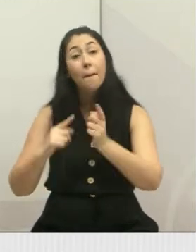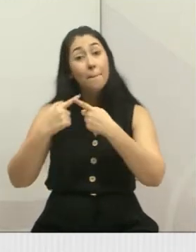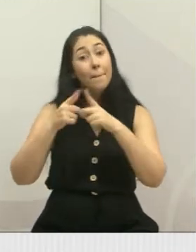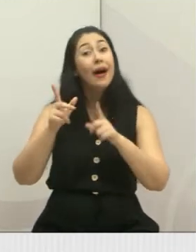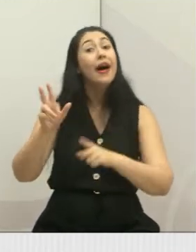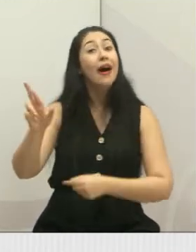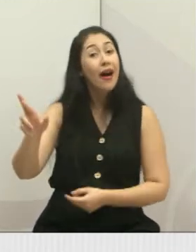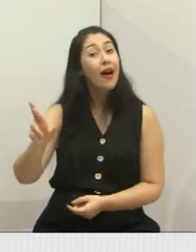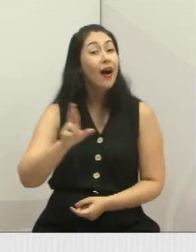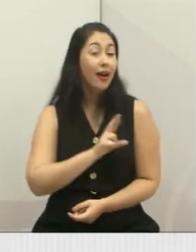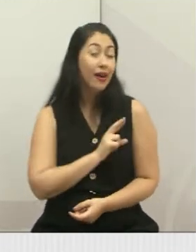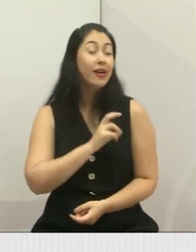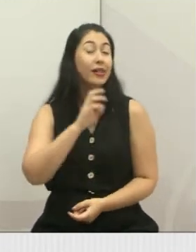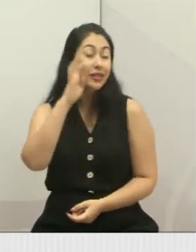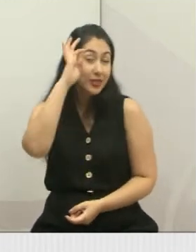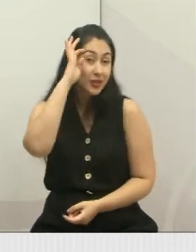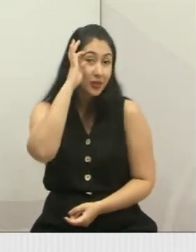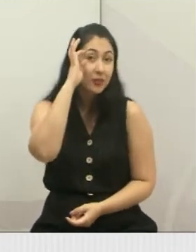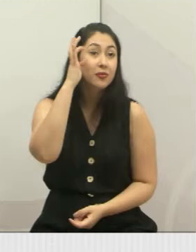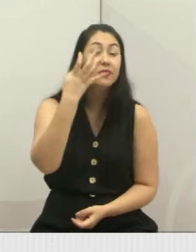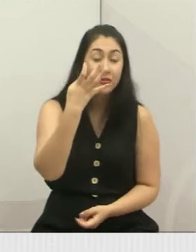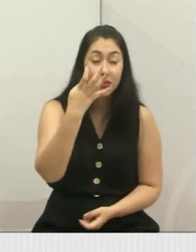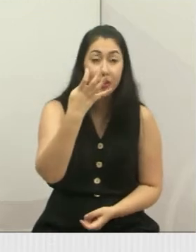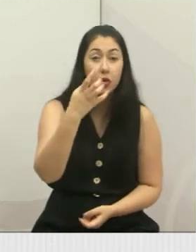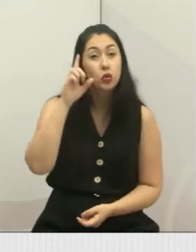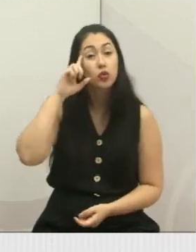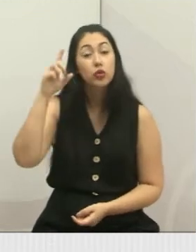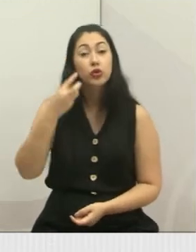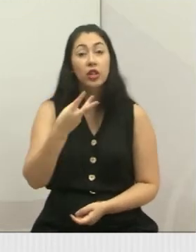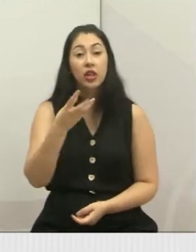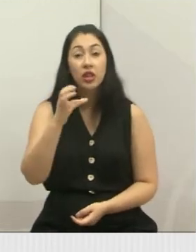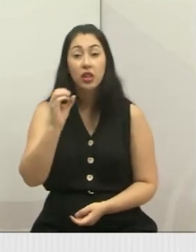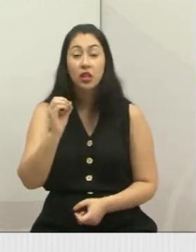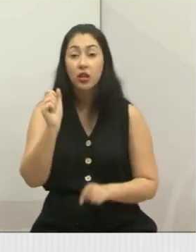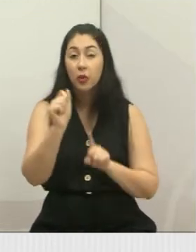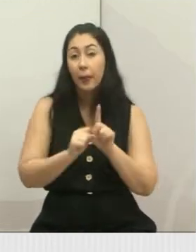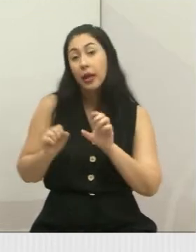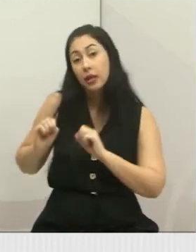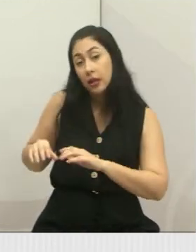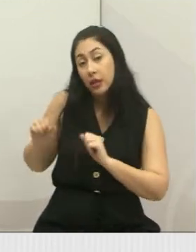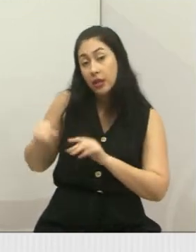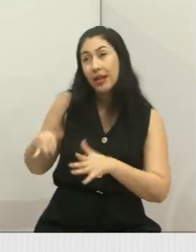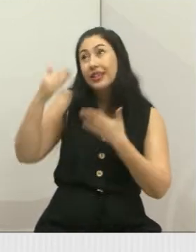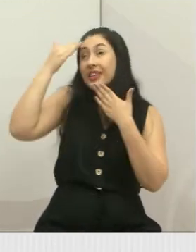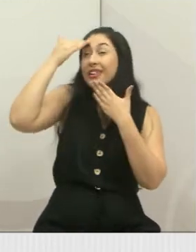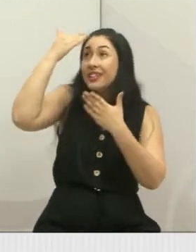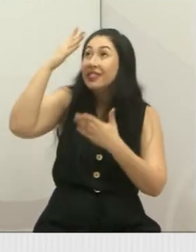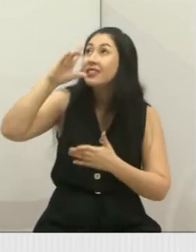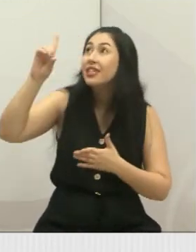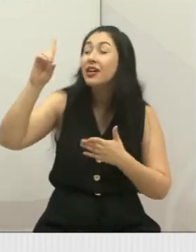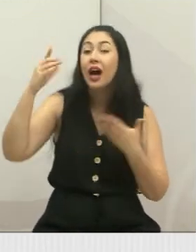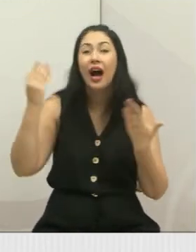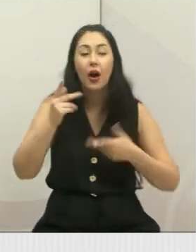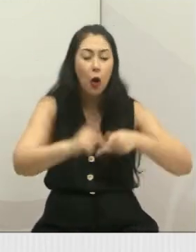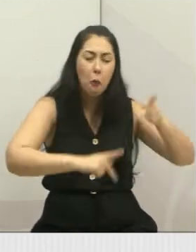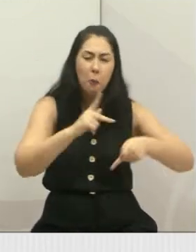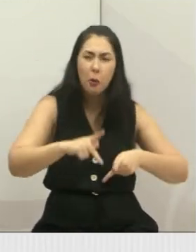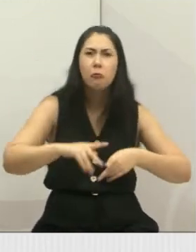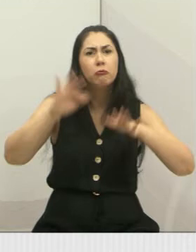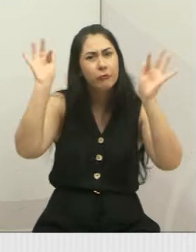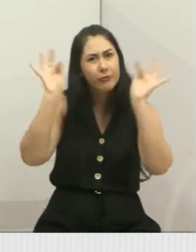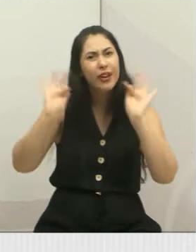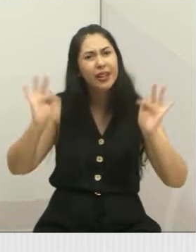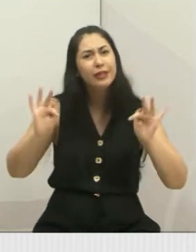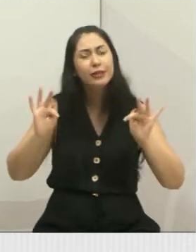esse pedido aqui na audiência pública no dia 30 de nove de 2020. Graças a Deus, a população está muito satisfeita